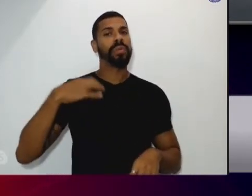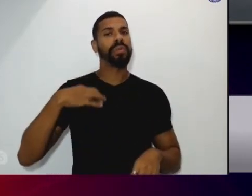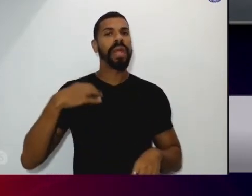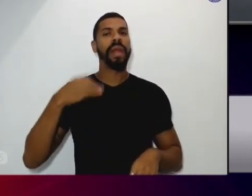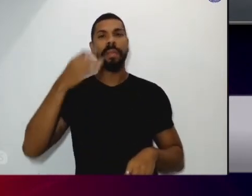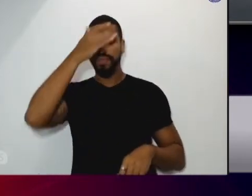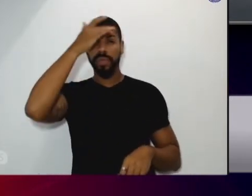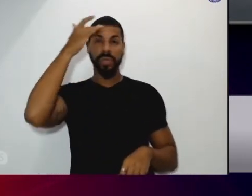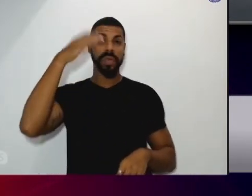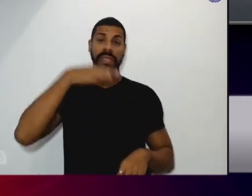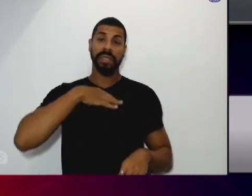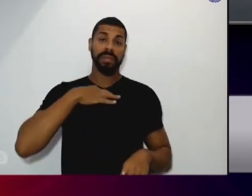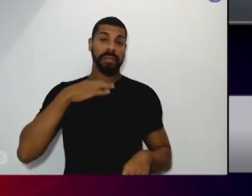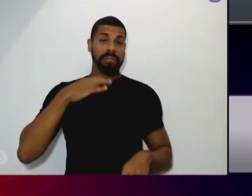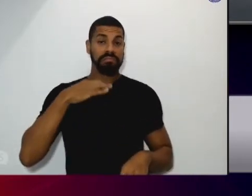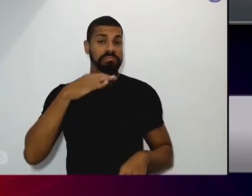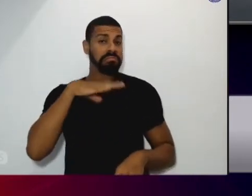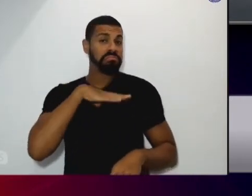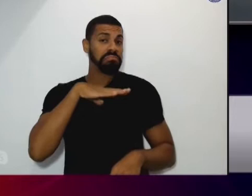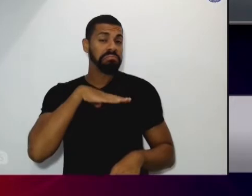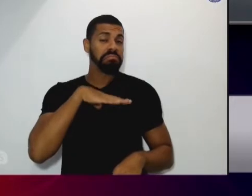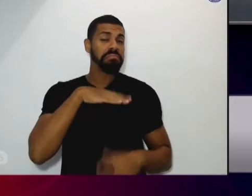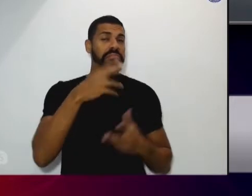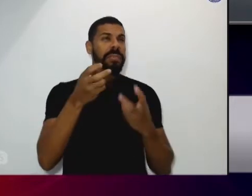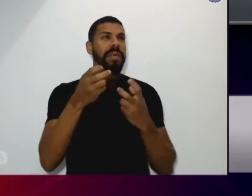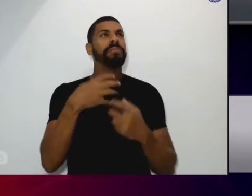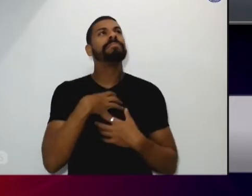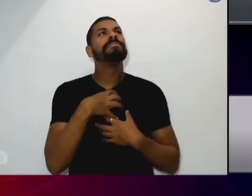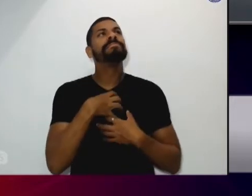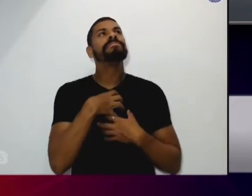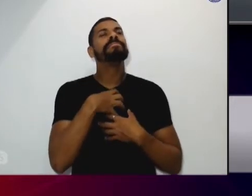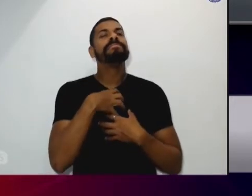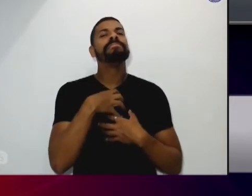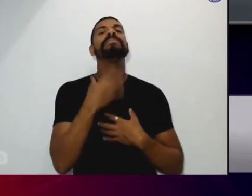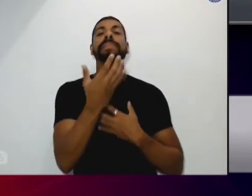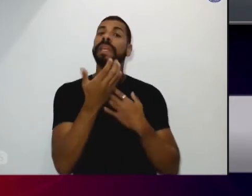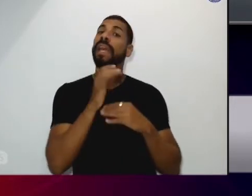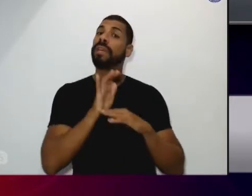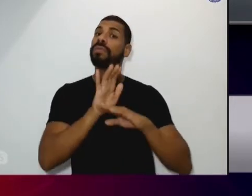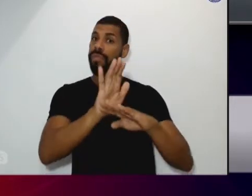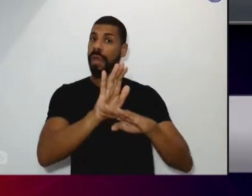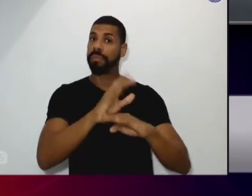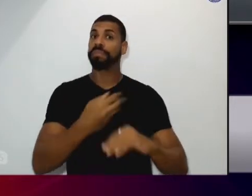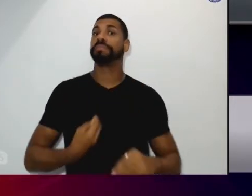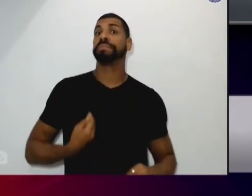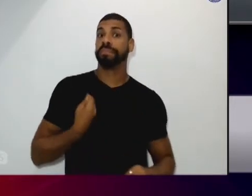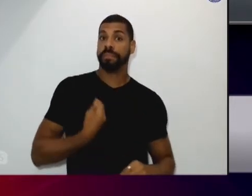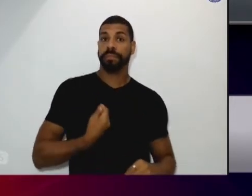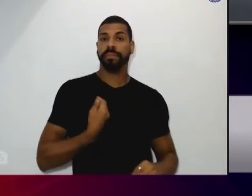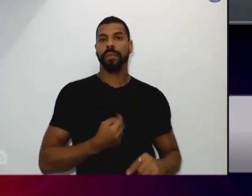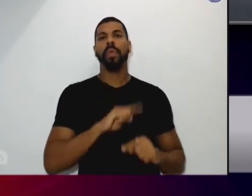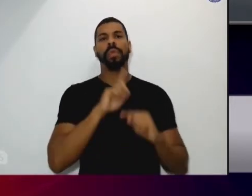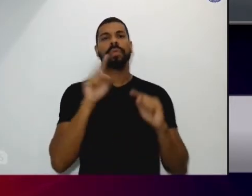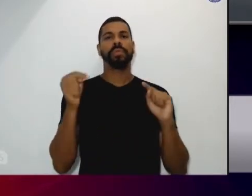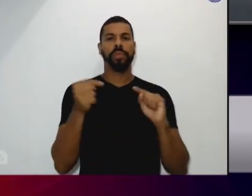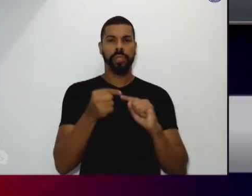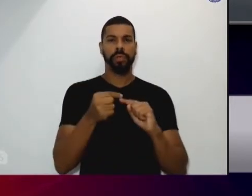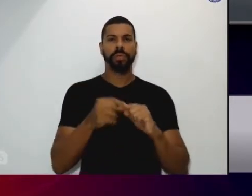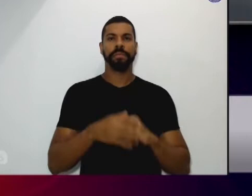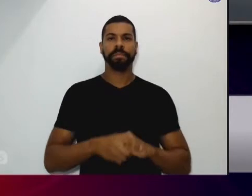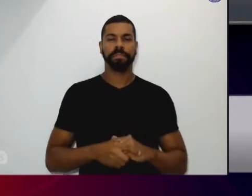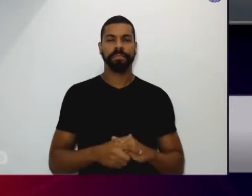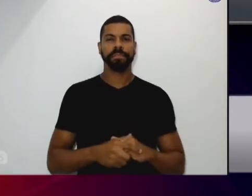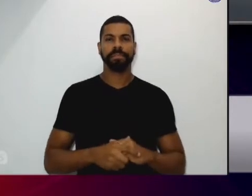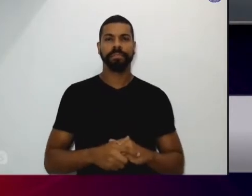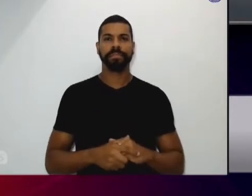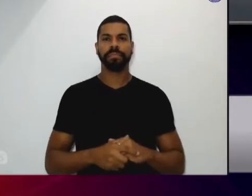se identificaram com essa com essa rede de proteção à vida com essa finalidade para que